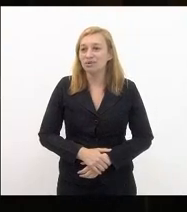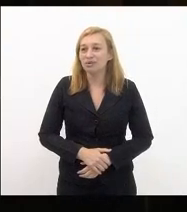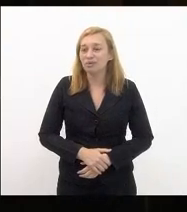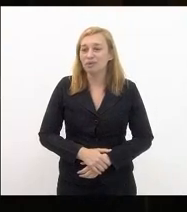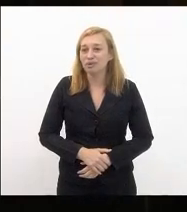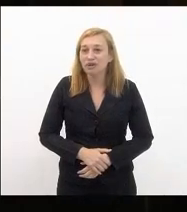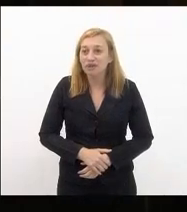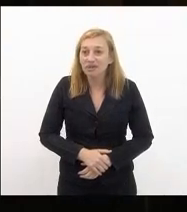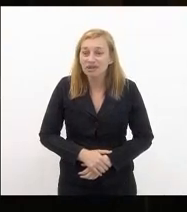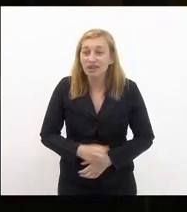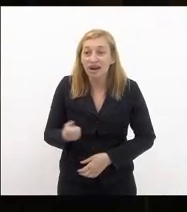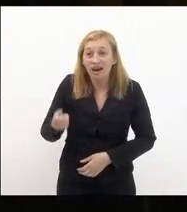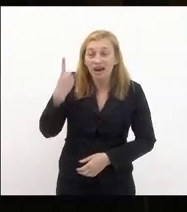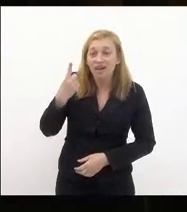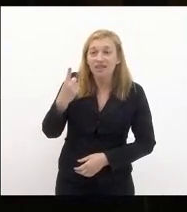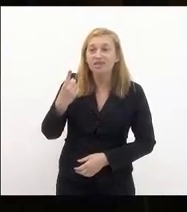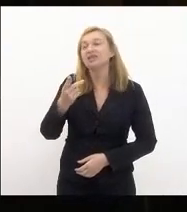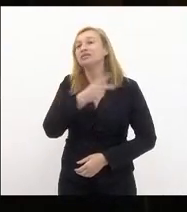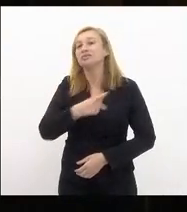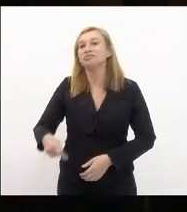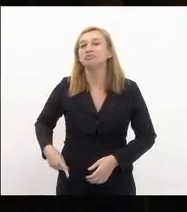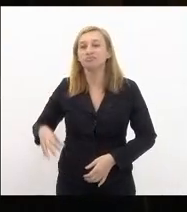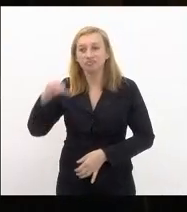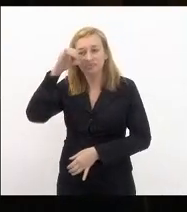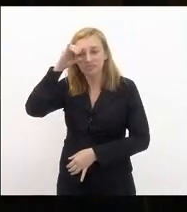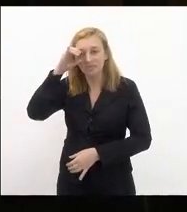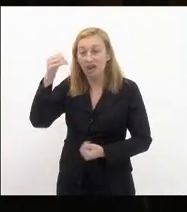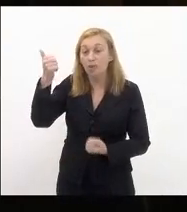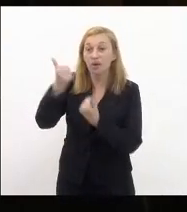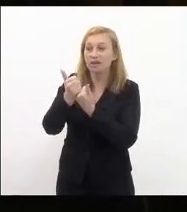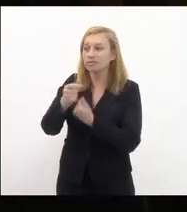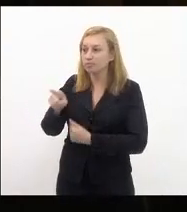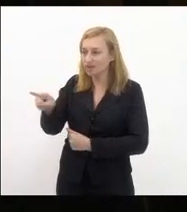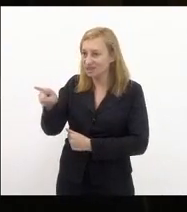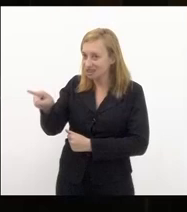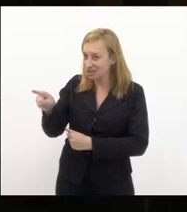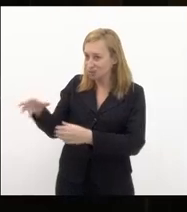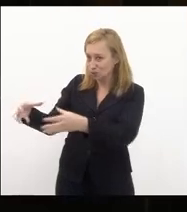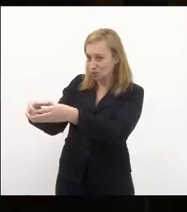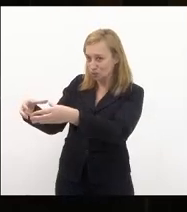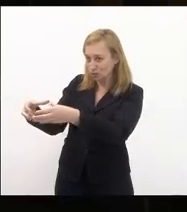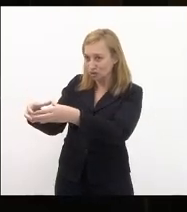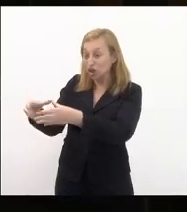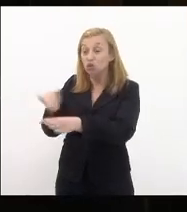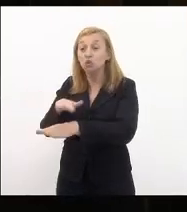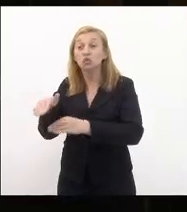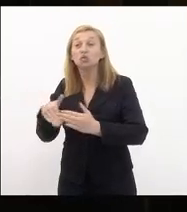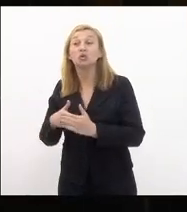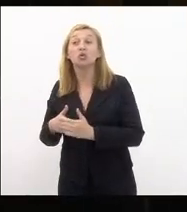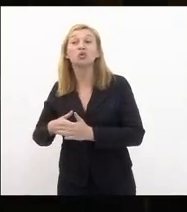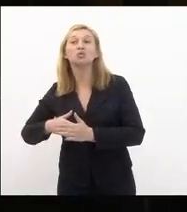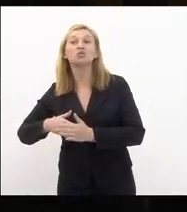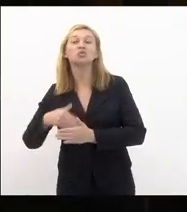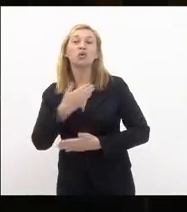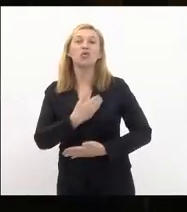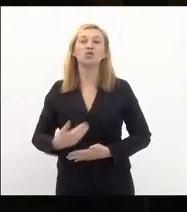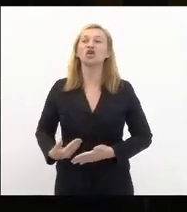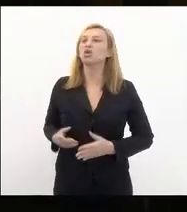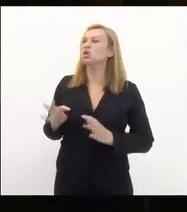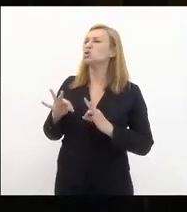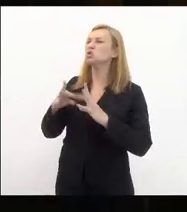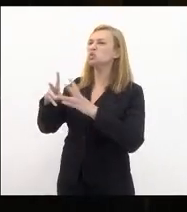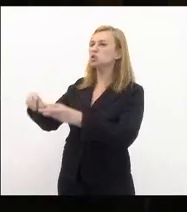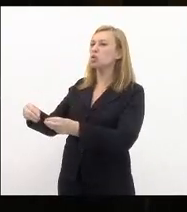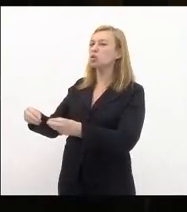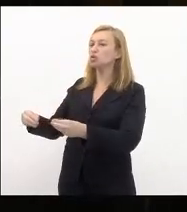a ex-presidente Dilma apoiado por eles durante todo o seu governo são todos farinha do mesmo